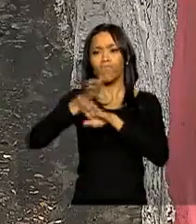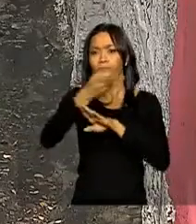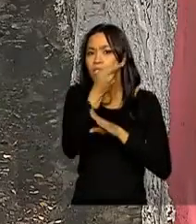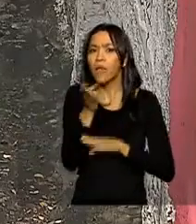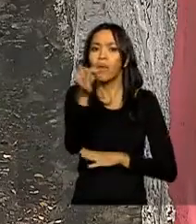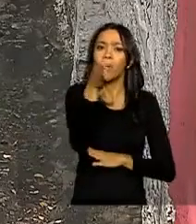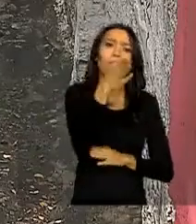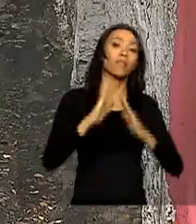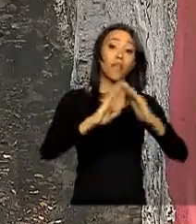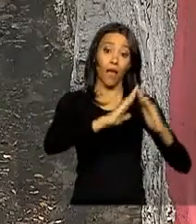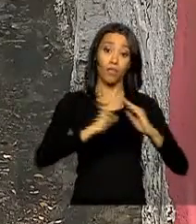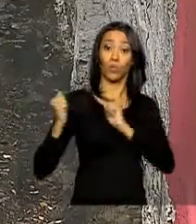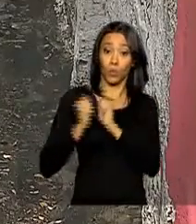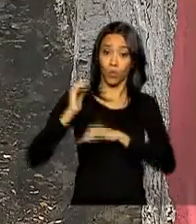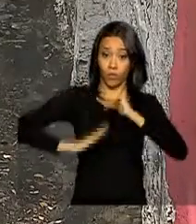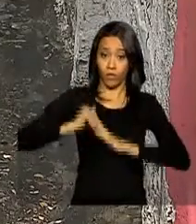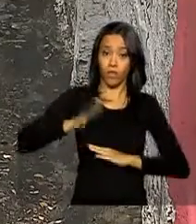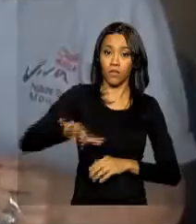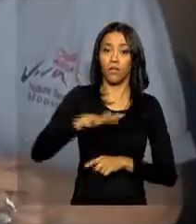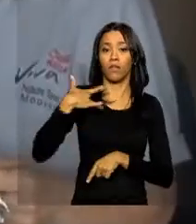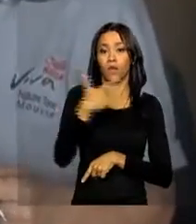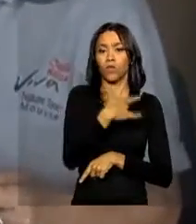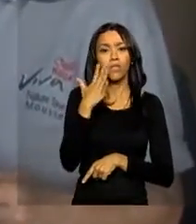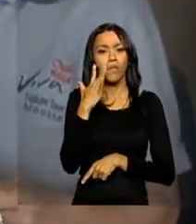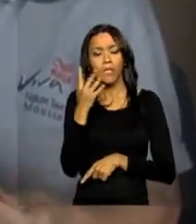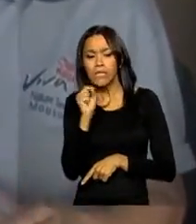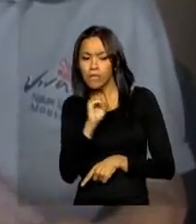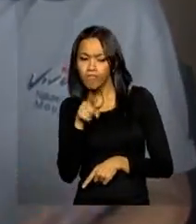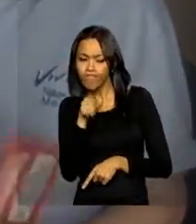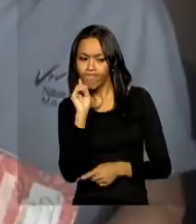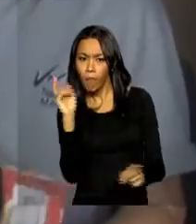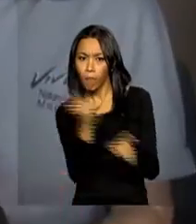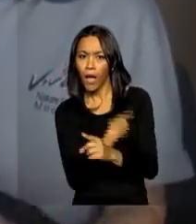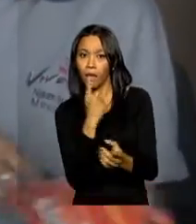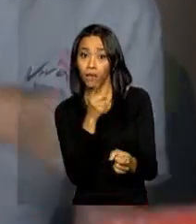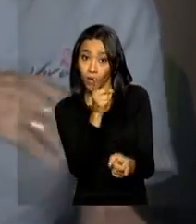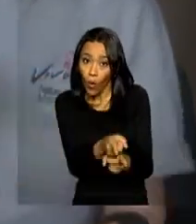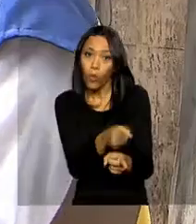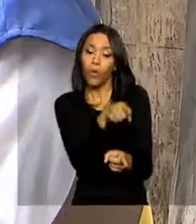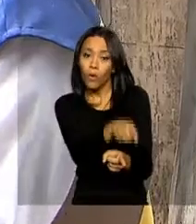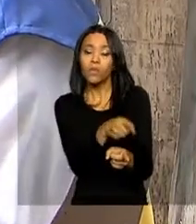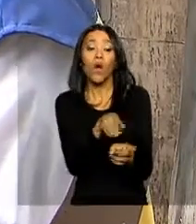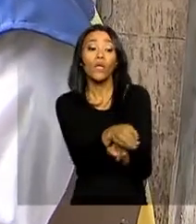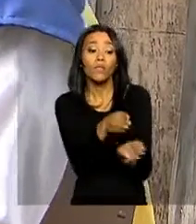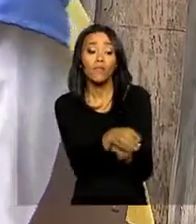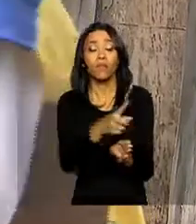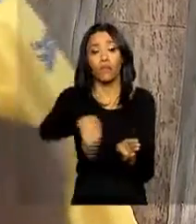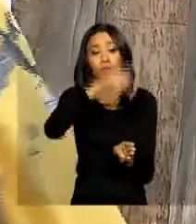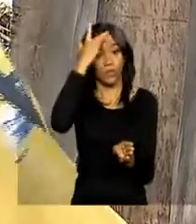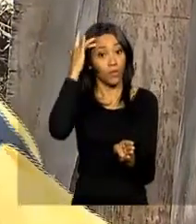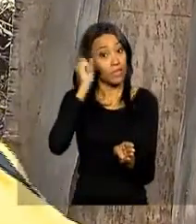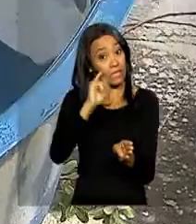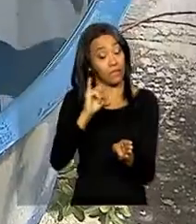acompanhados por agentes de saúde para inspecionar possíveis focos de proliferação, orientando os moradores